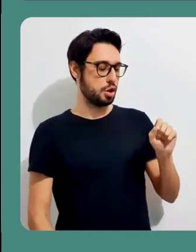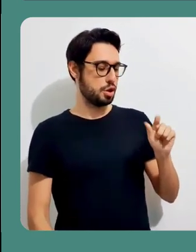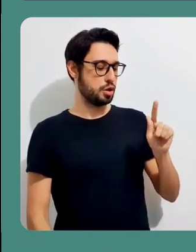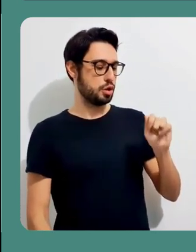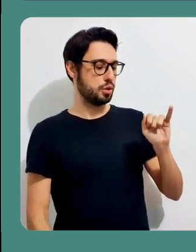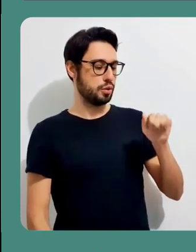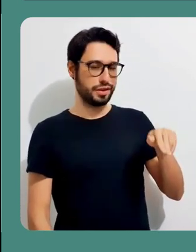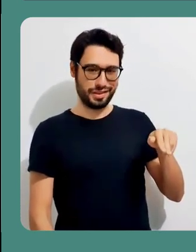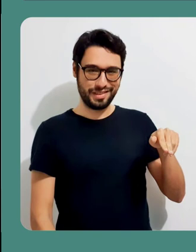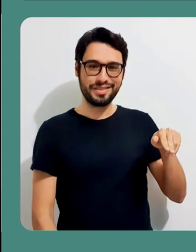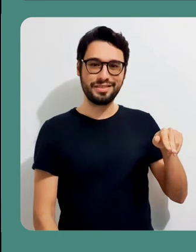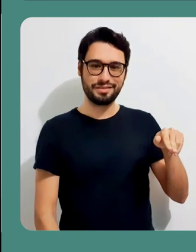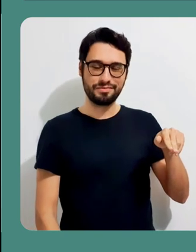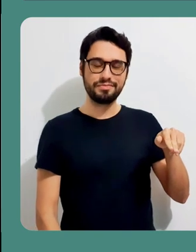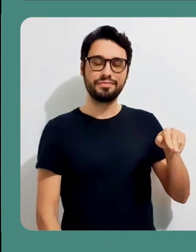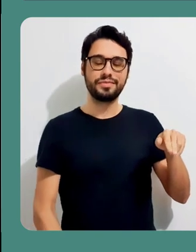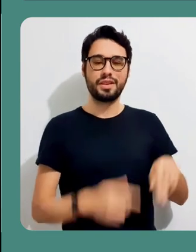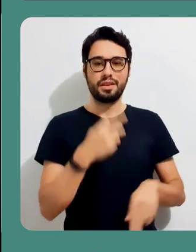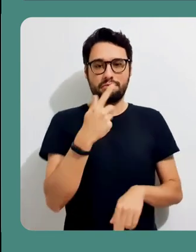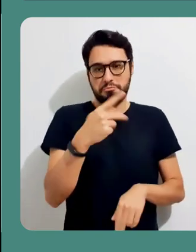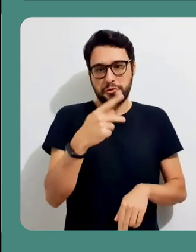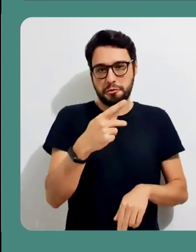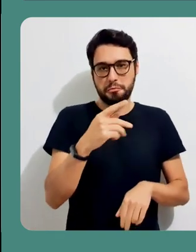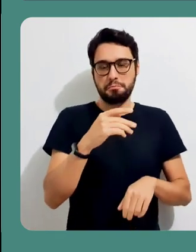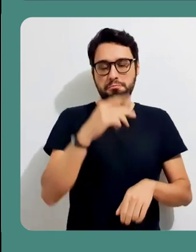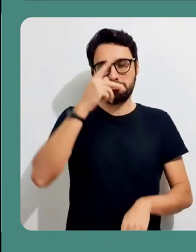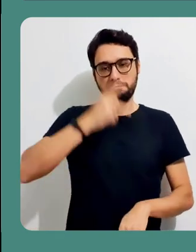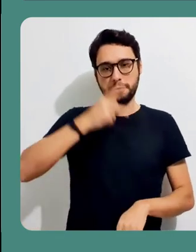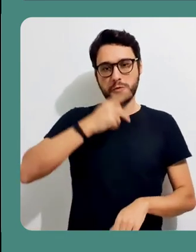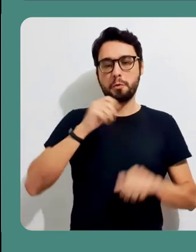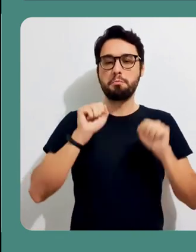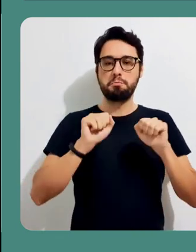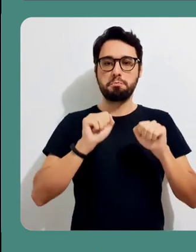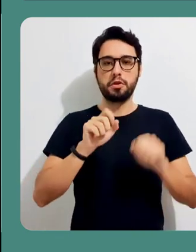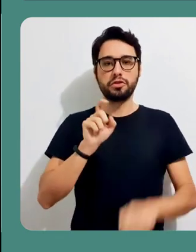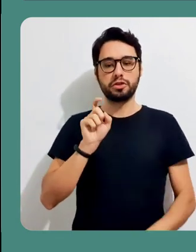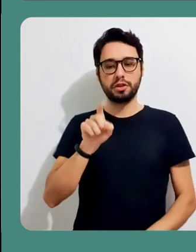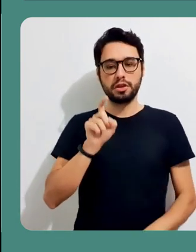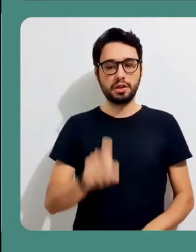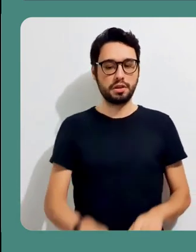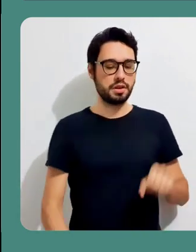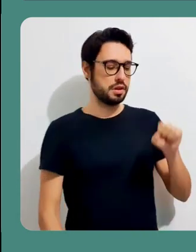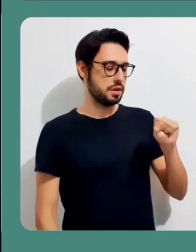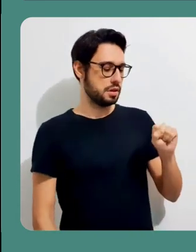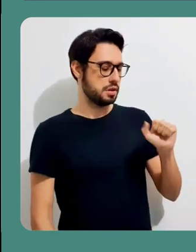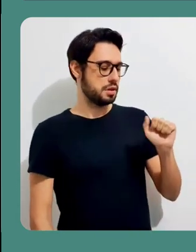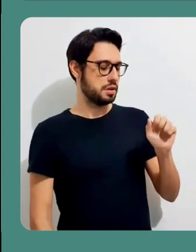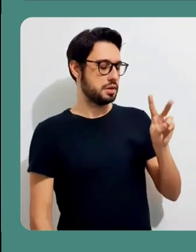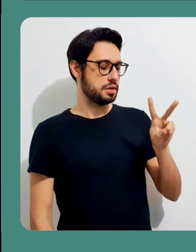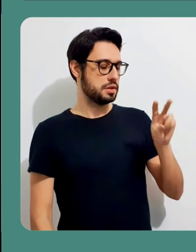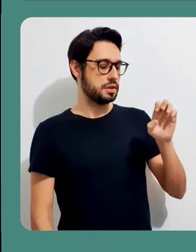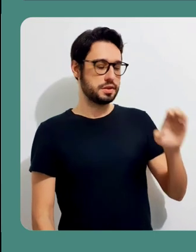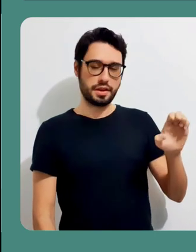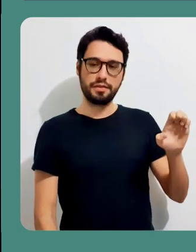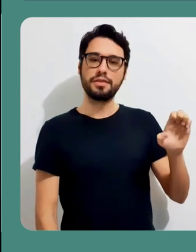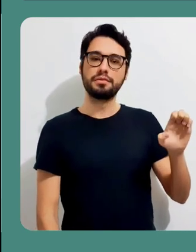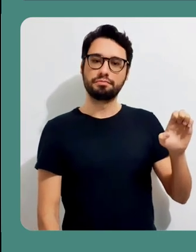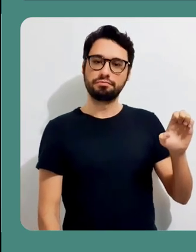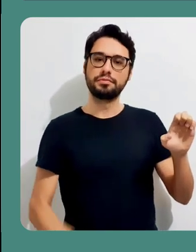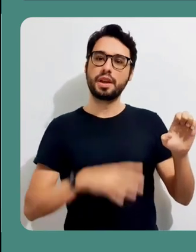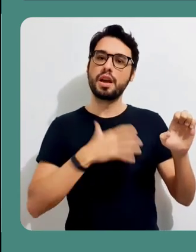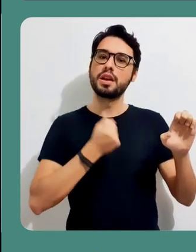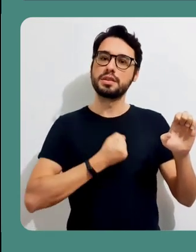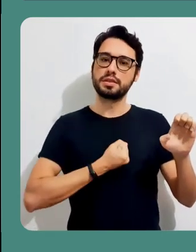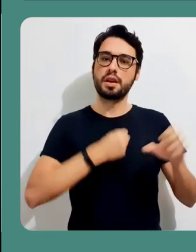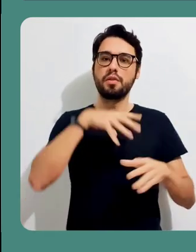e feito um login aqui na parte inicial, como foi mostrado neste tutorial, da sua conta da Autodesk, você pode clicar aqui